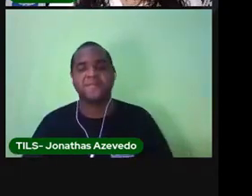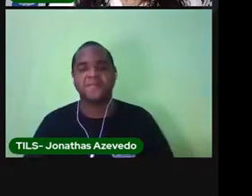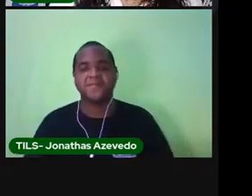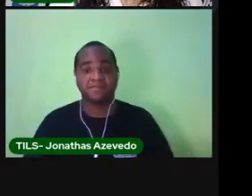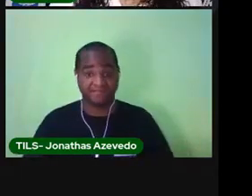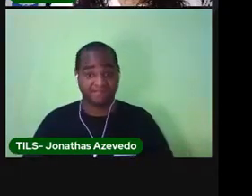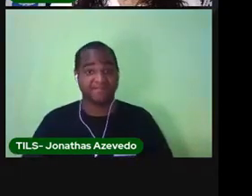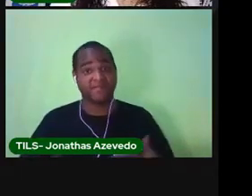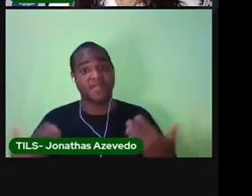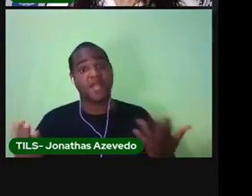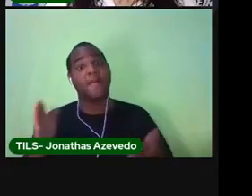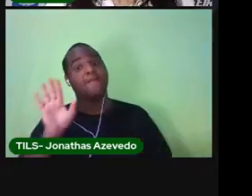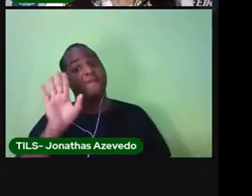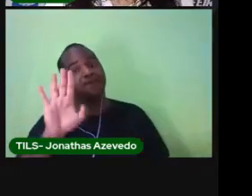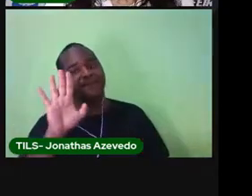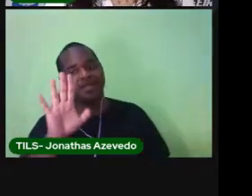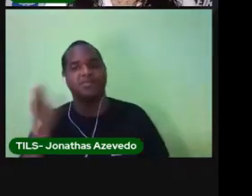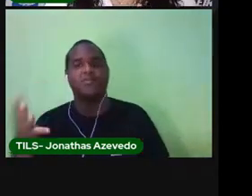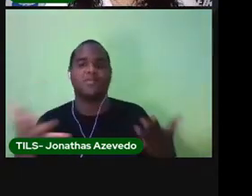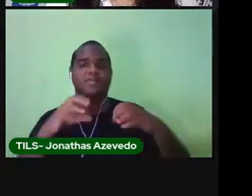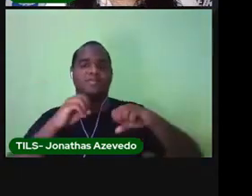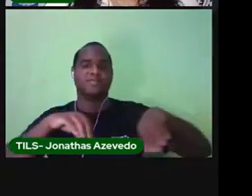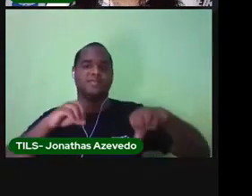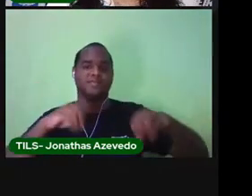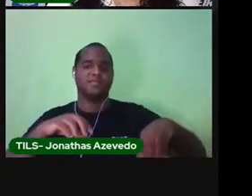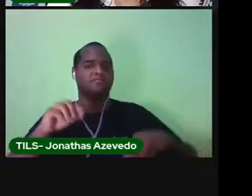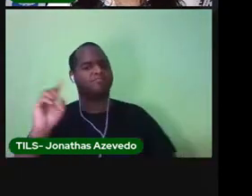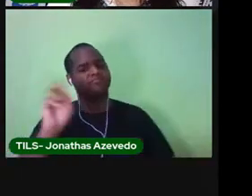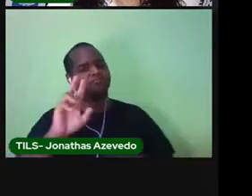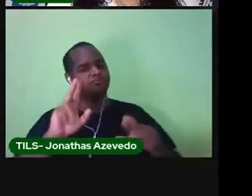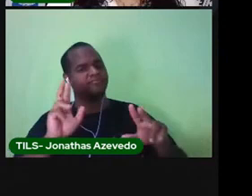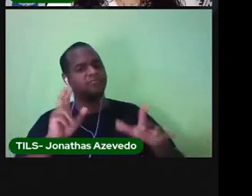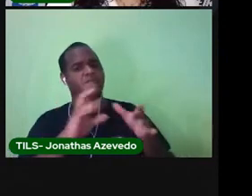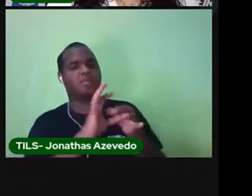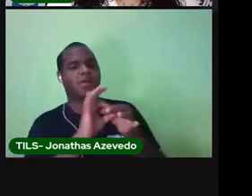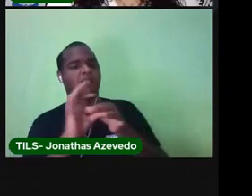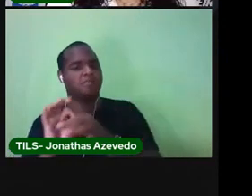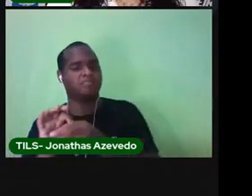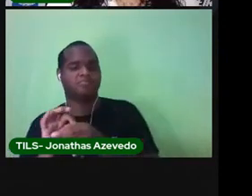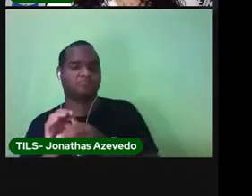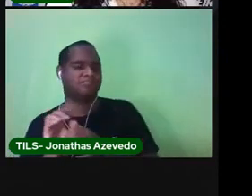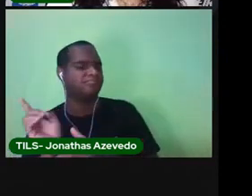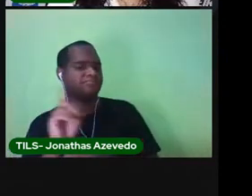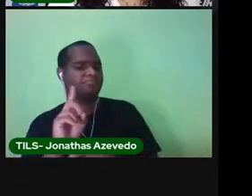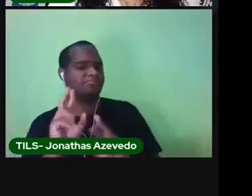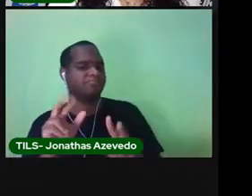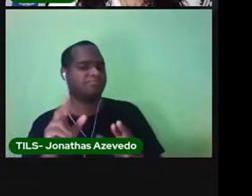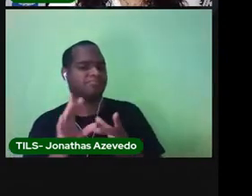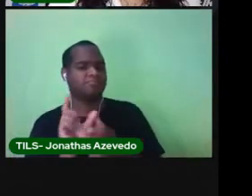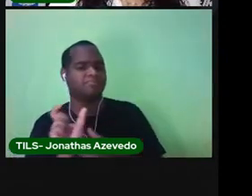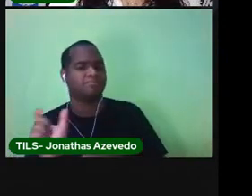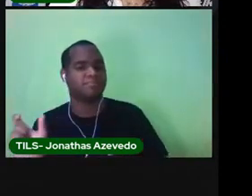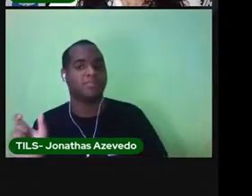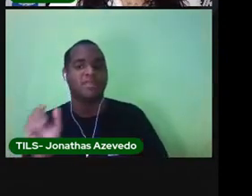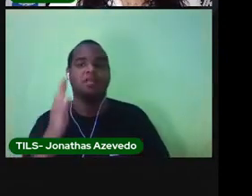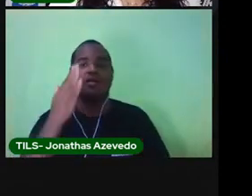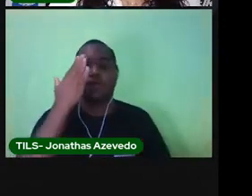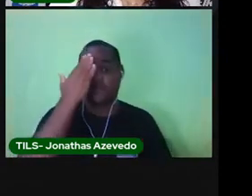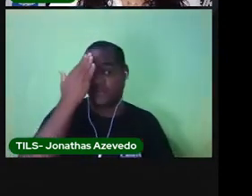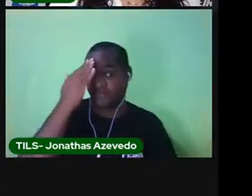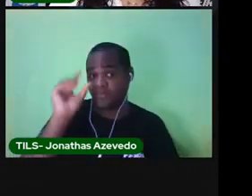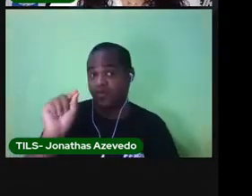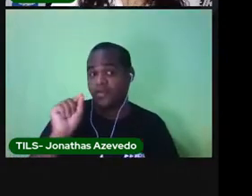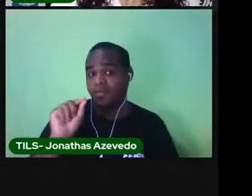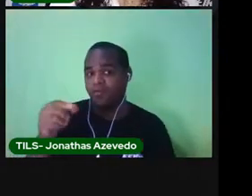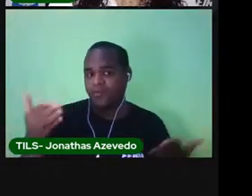Mas a nossa aula hoje não é sobre parlendas. Sabe do que é a nossa